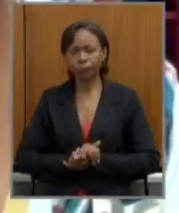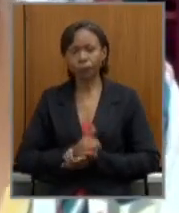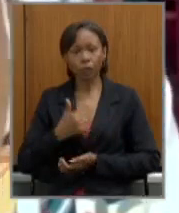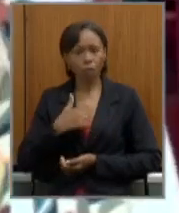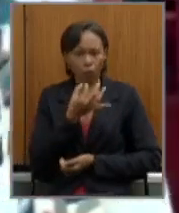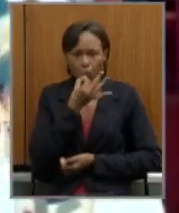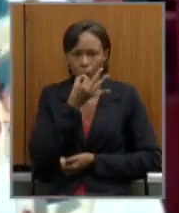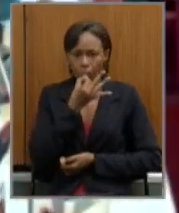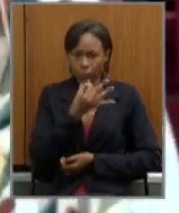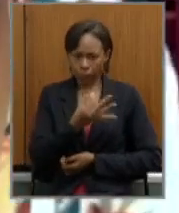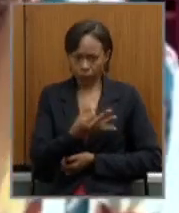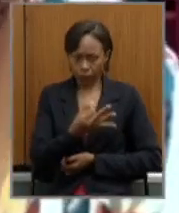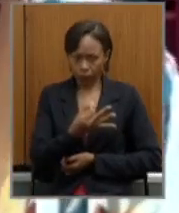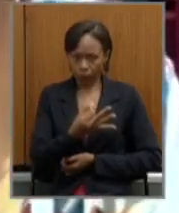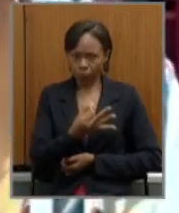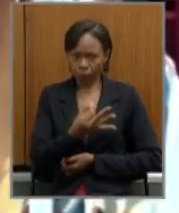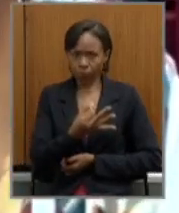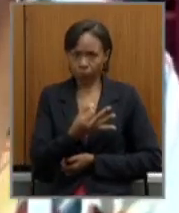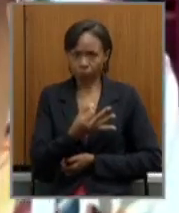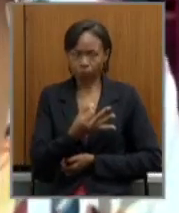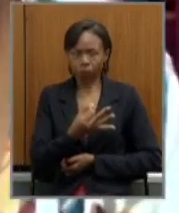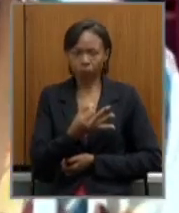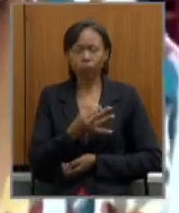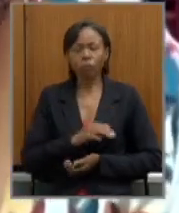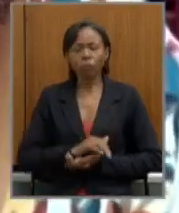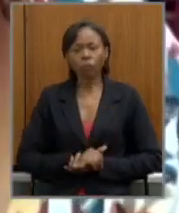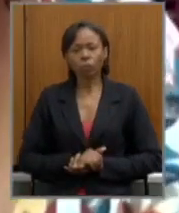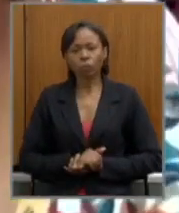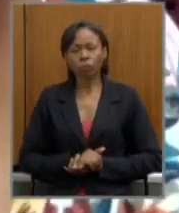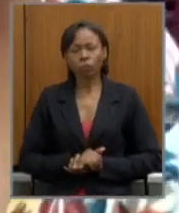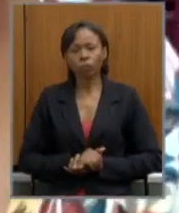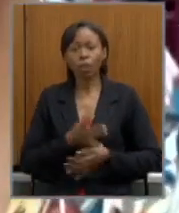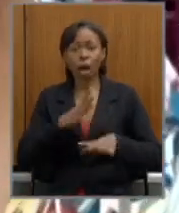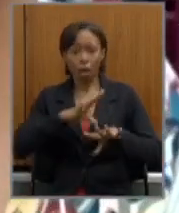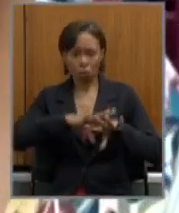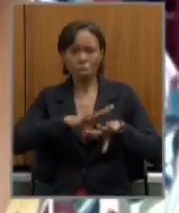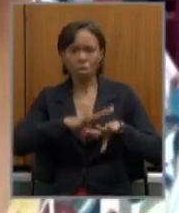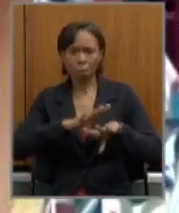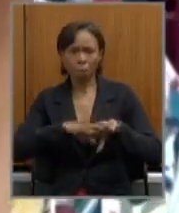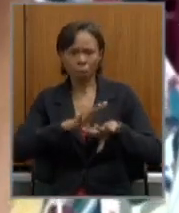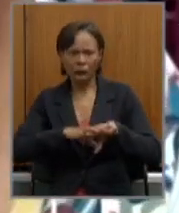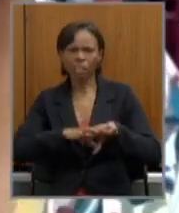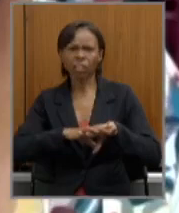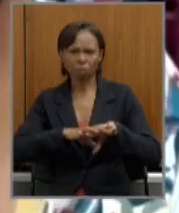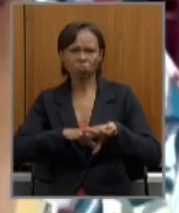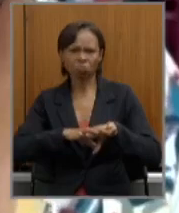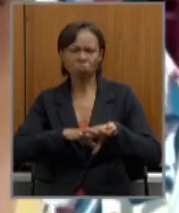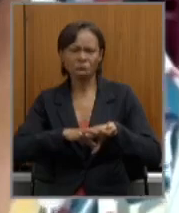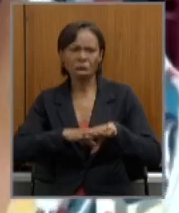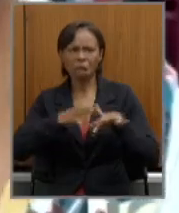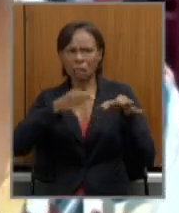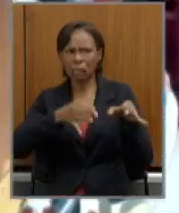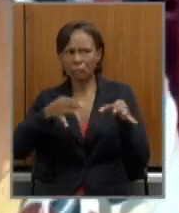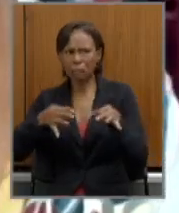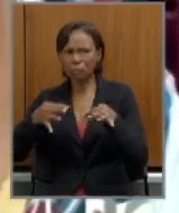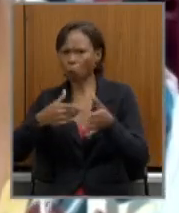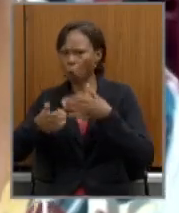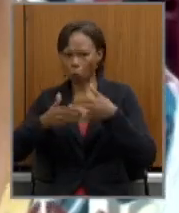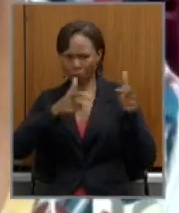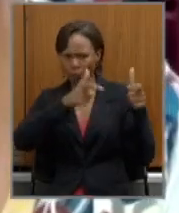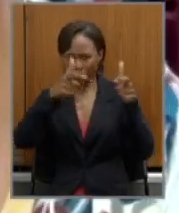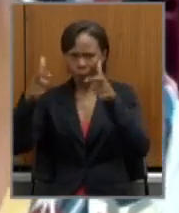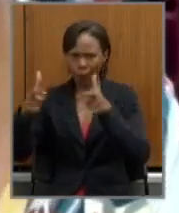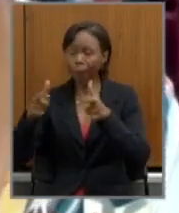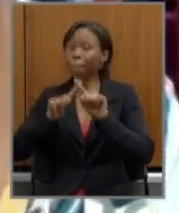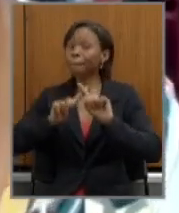opinião é que embora a matemática seja inquestionável mas as escolhas que a gente